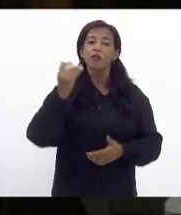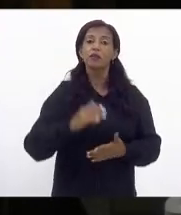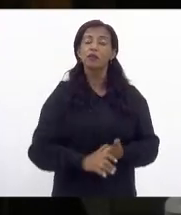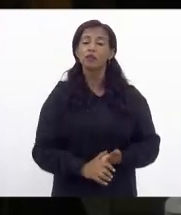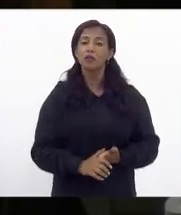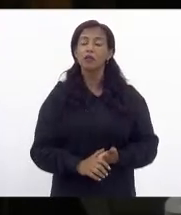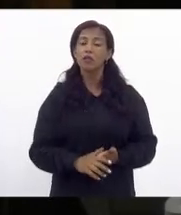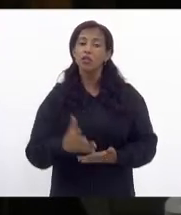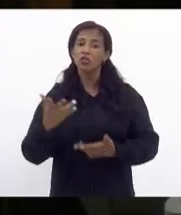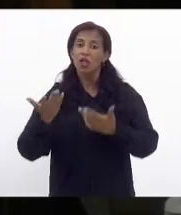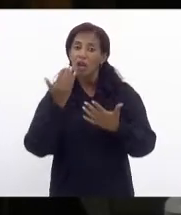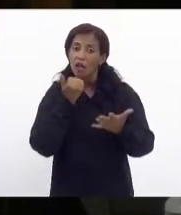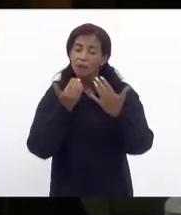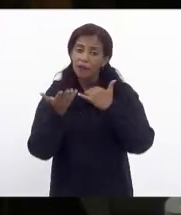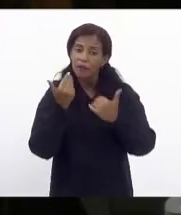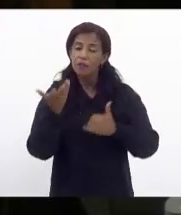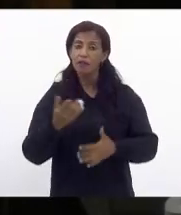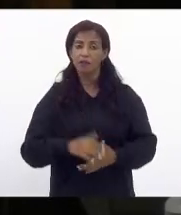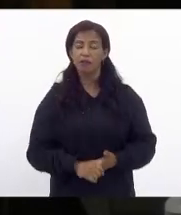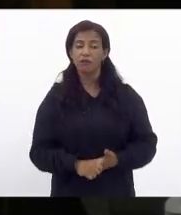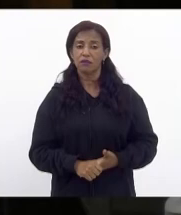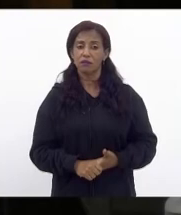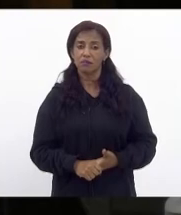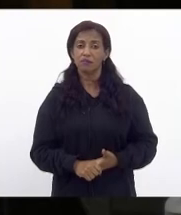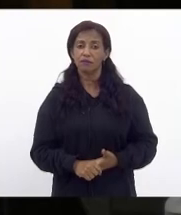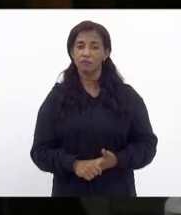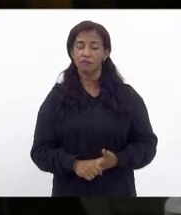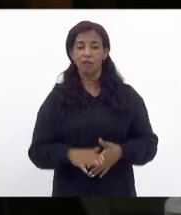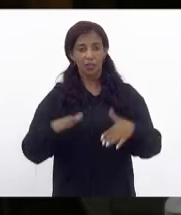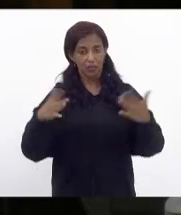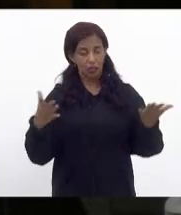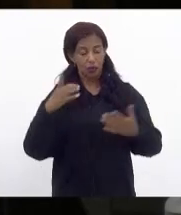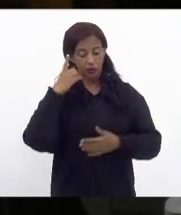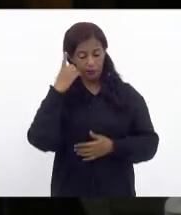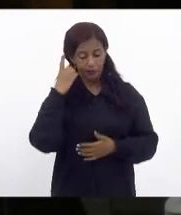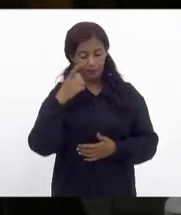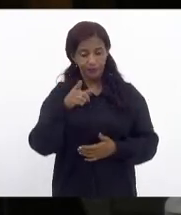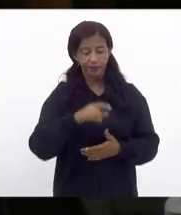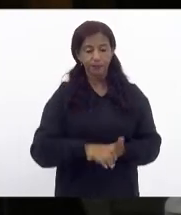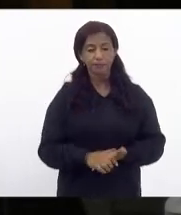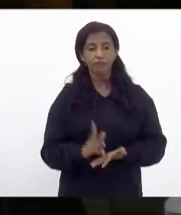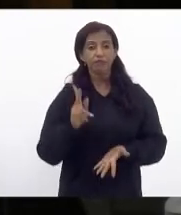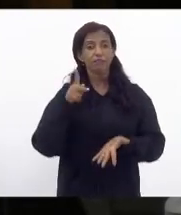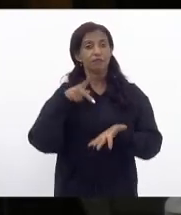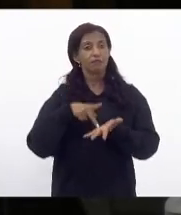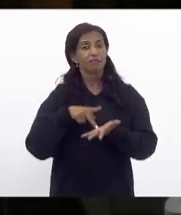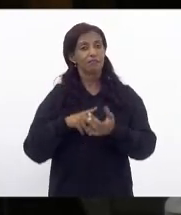essa questão da alimentação então deputada Lucinha na verdade a senhora toca